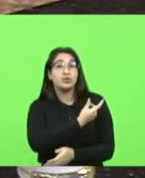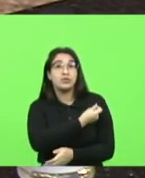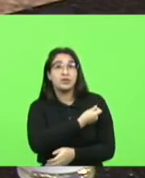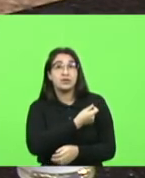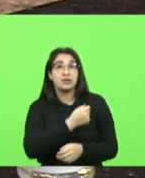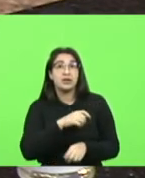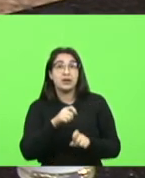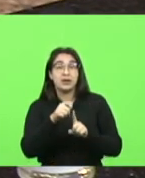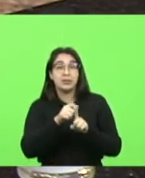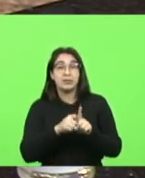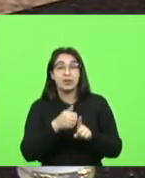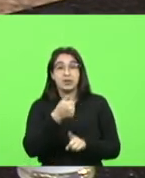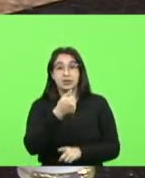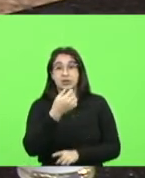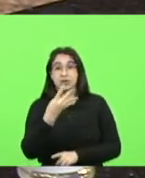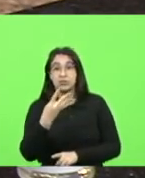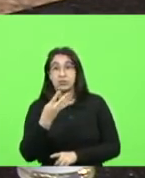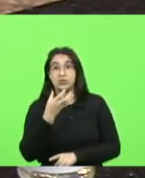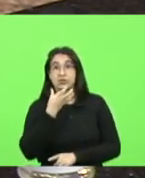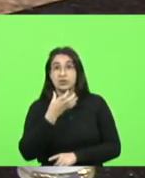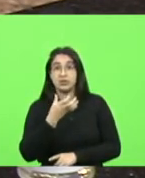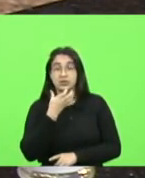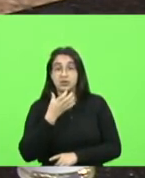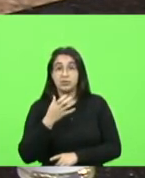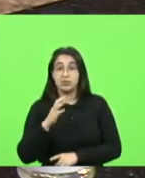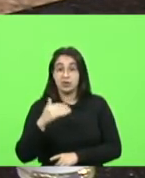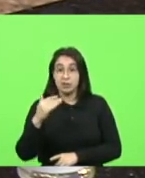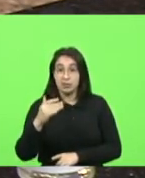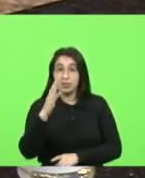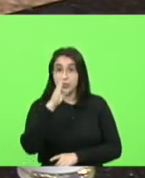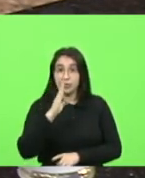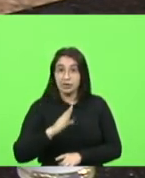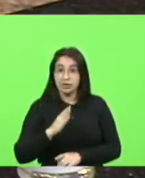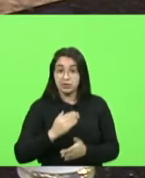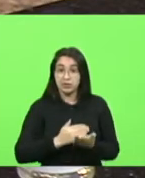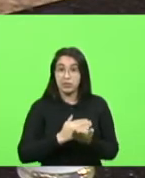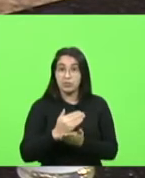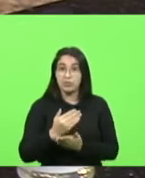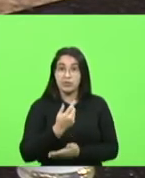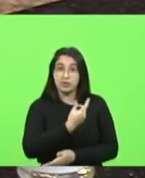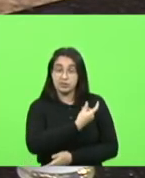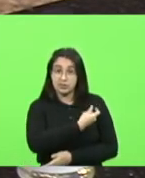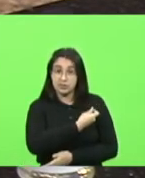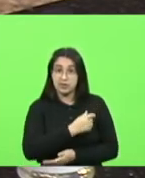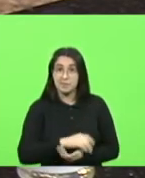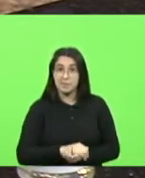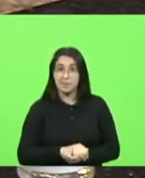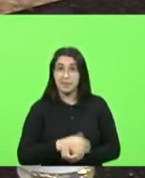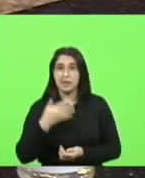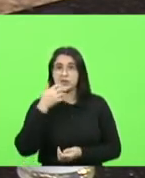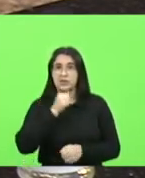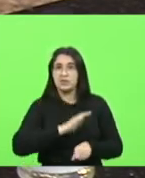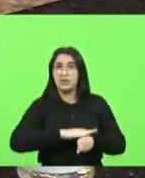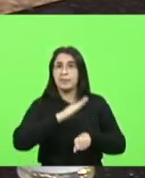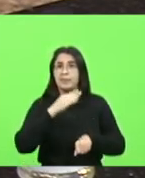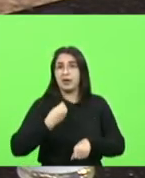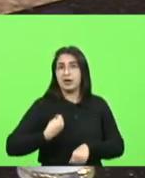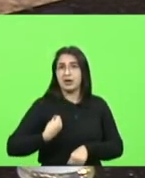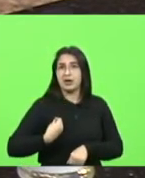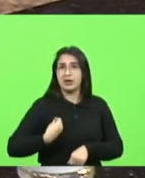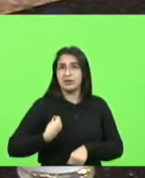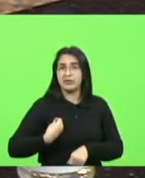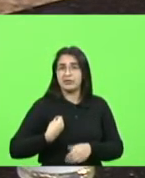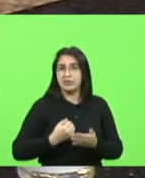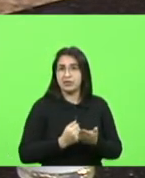dezembro o Brasil começou a vacinar somente um mês depois então como é que poderia ter salvo mais vidas comprando vacina antes da própria indústria